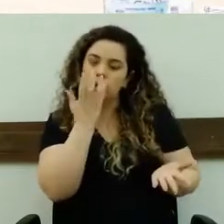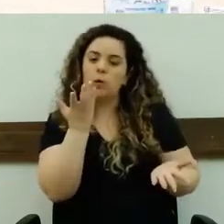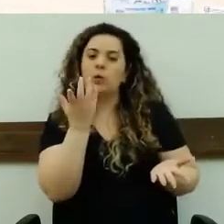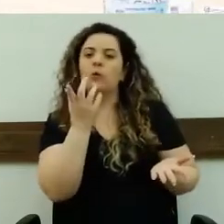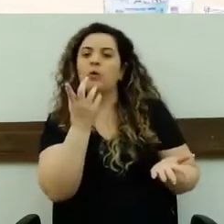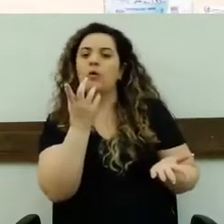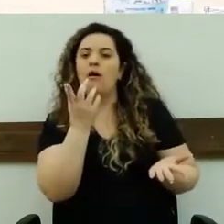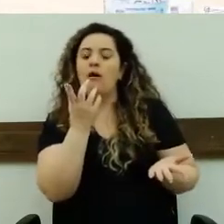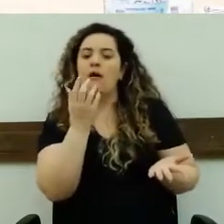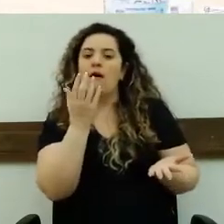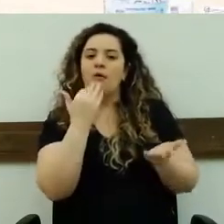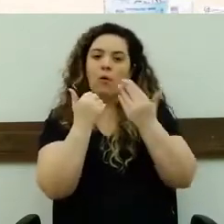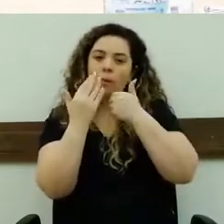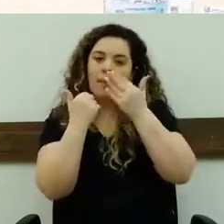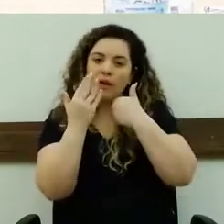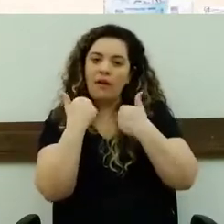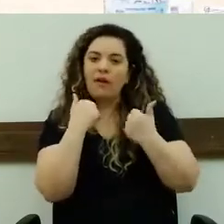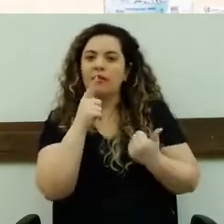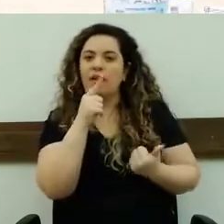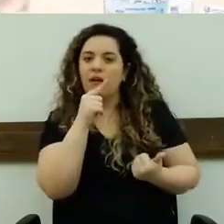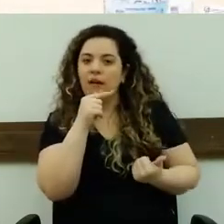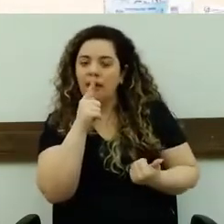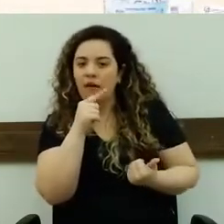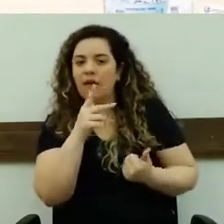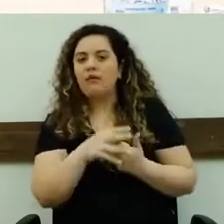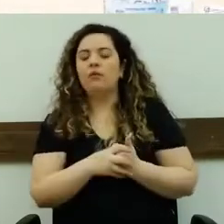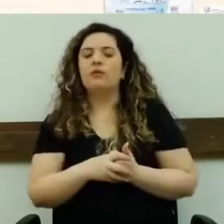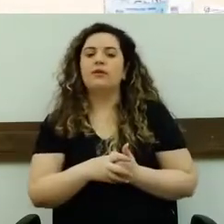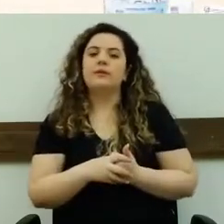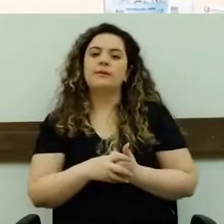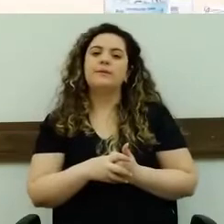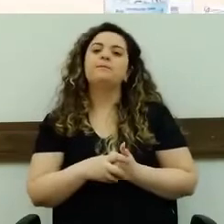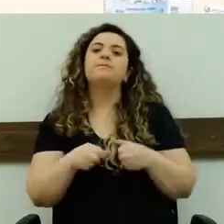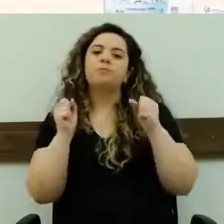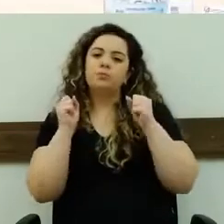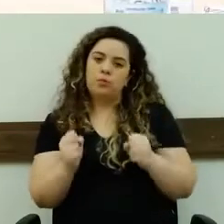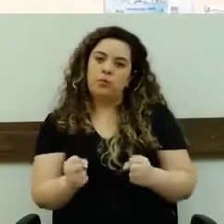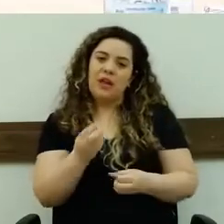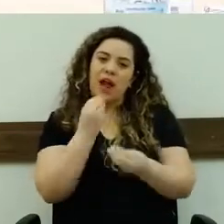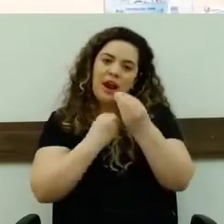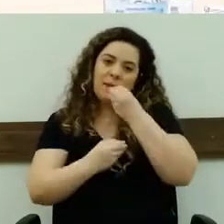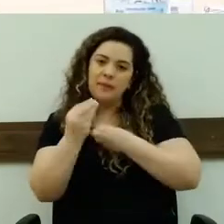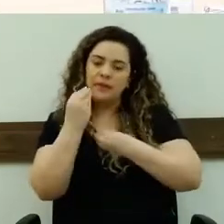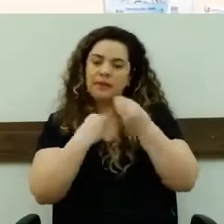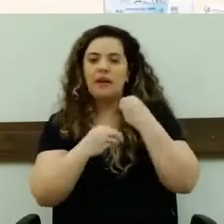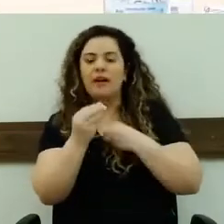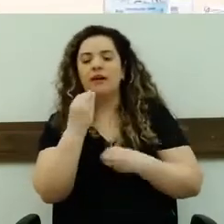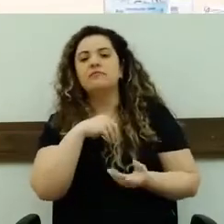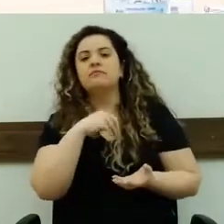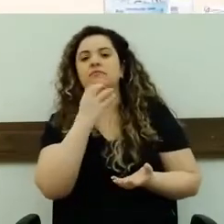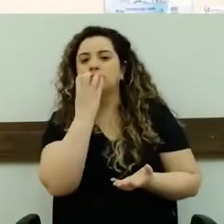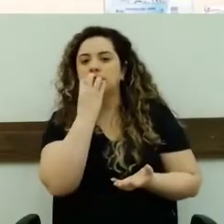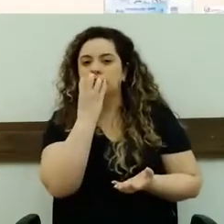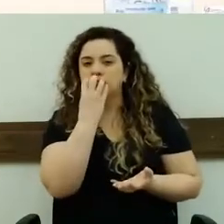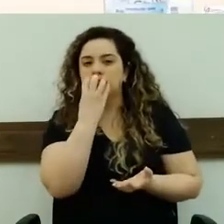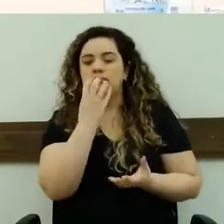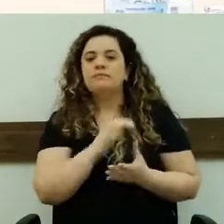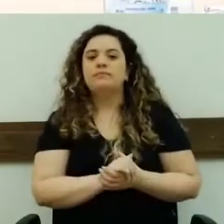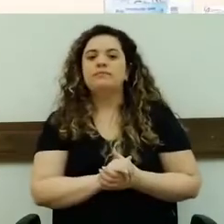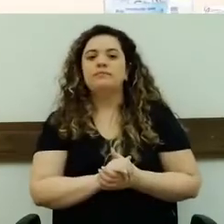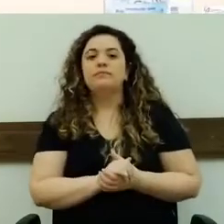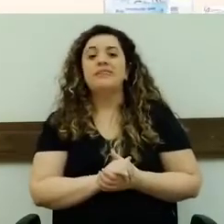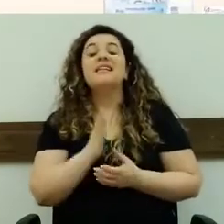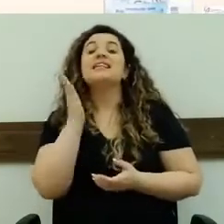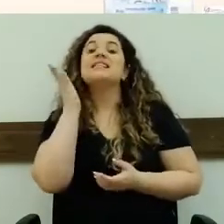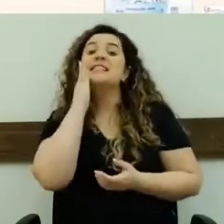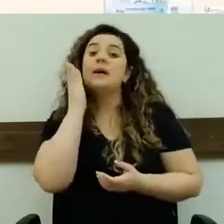a distância, o tamanho, e poder alimentar os animais. E também sabemos que tem que ser, quem